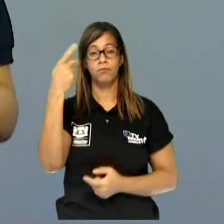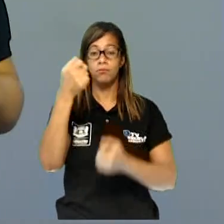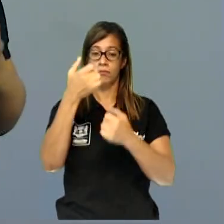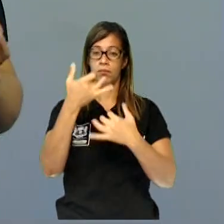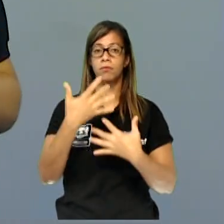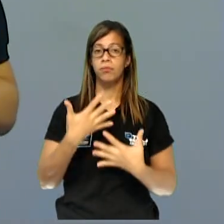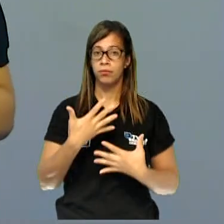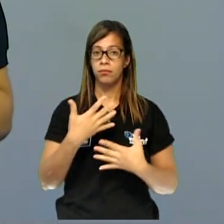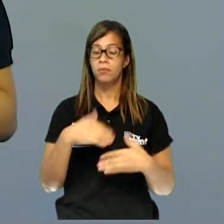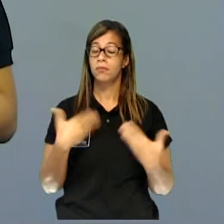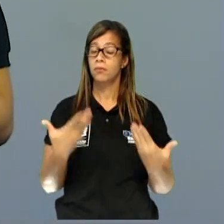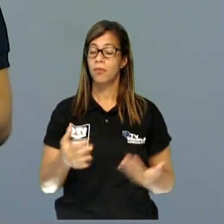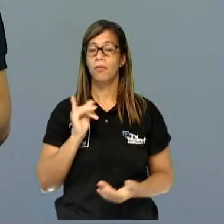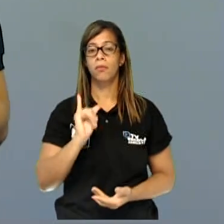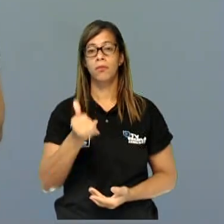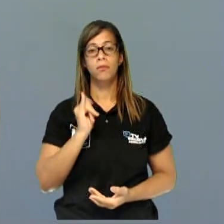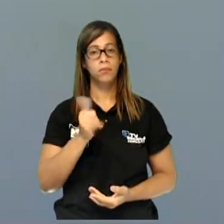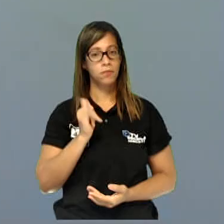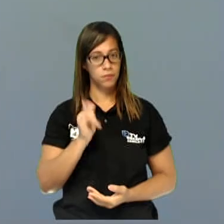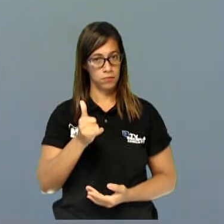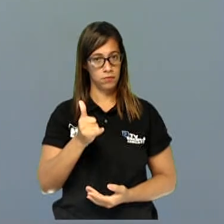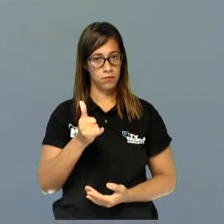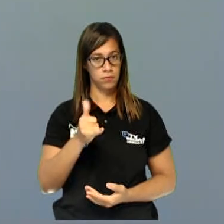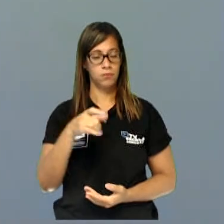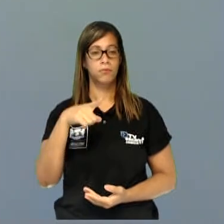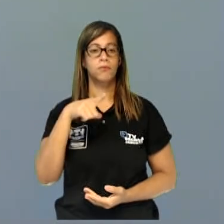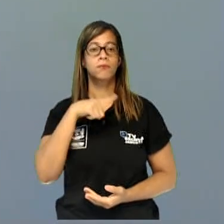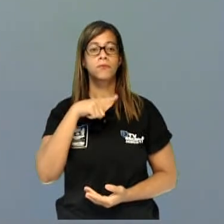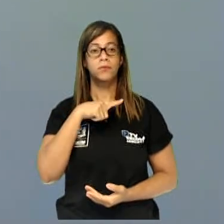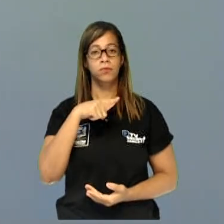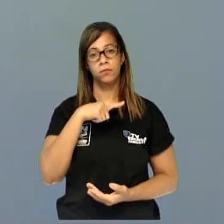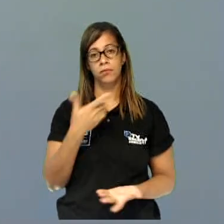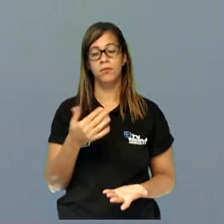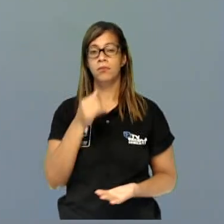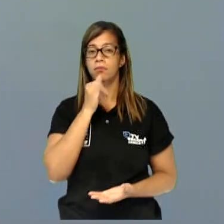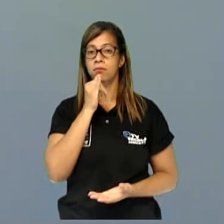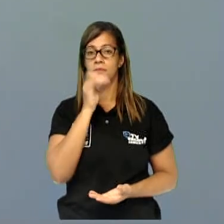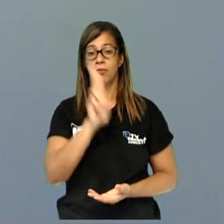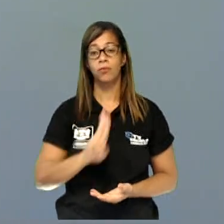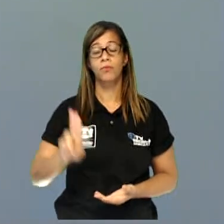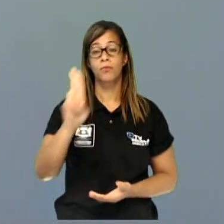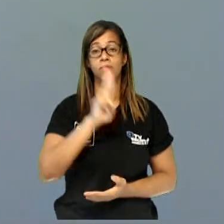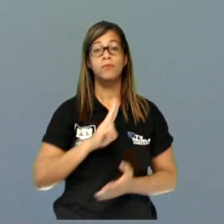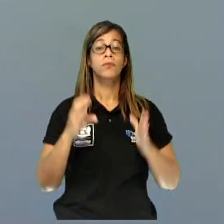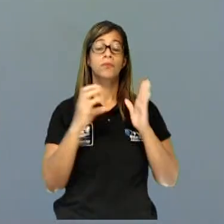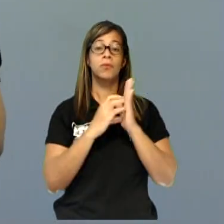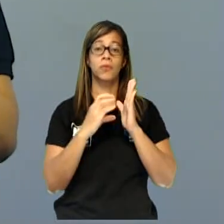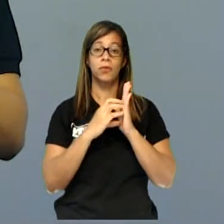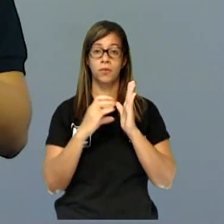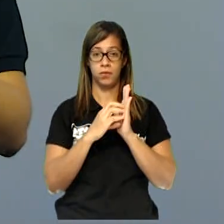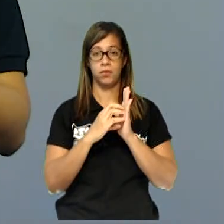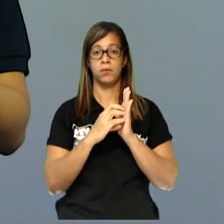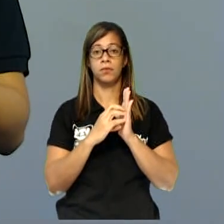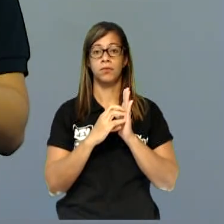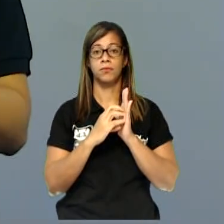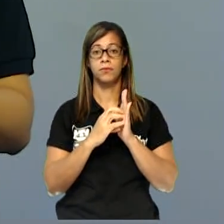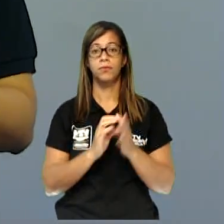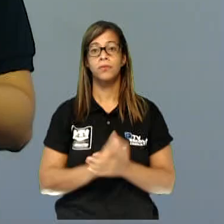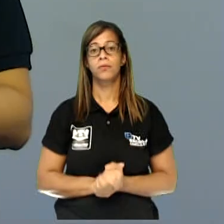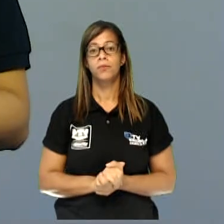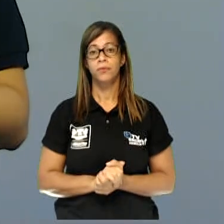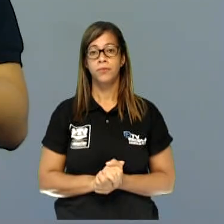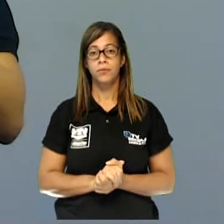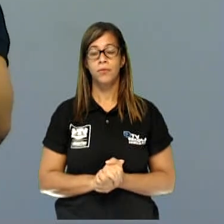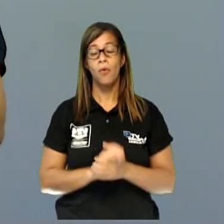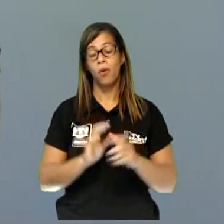o que nós temos na narrativa é o Arxacnus se utilizando de alguns códigos para passar sua comunicação, para